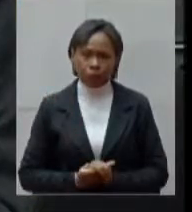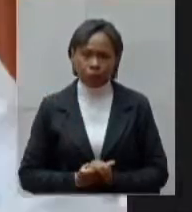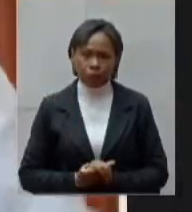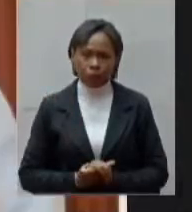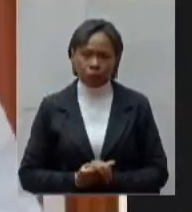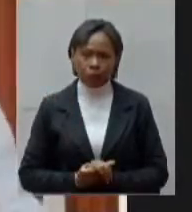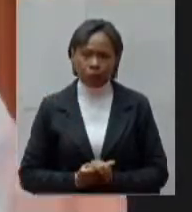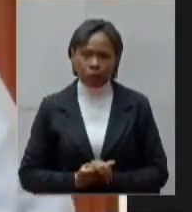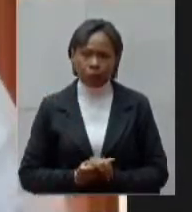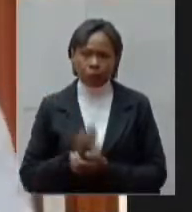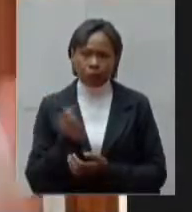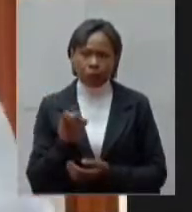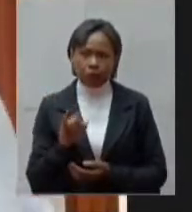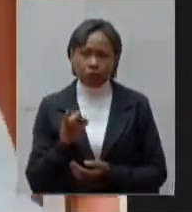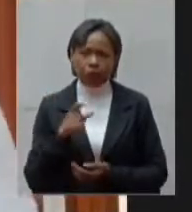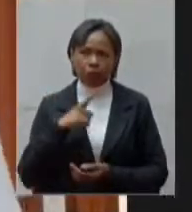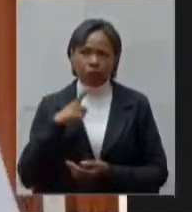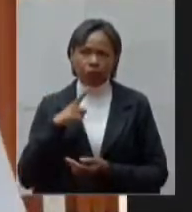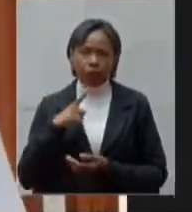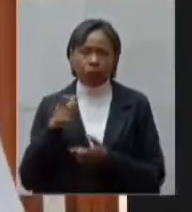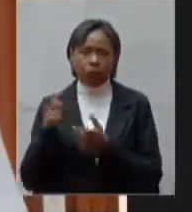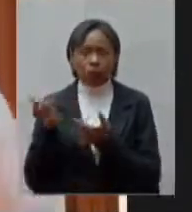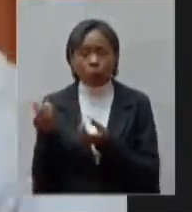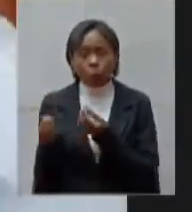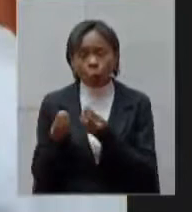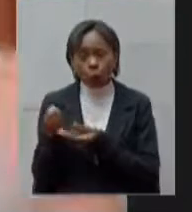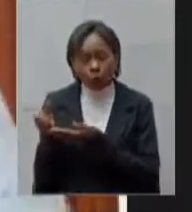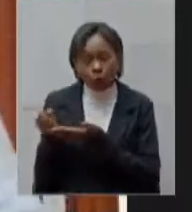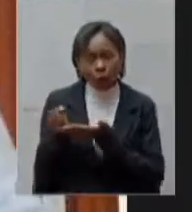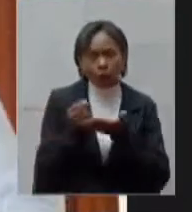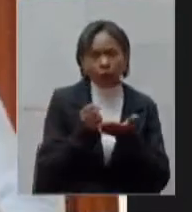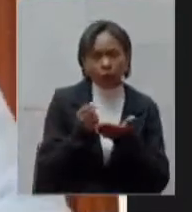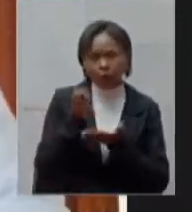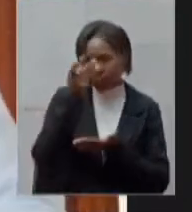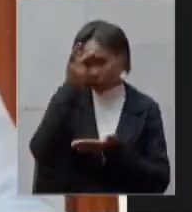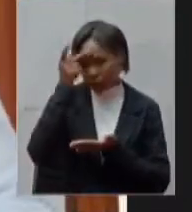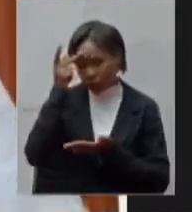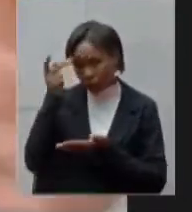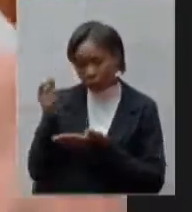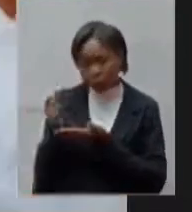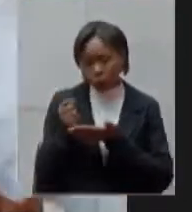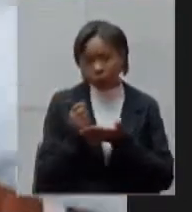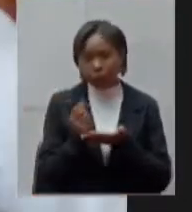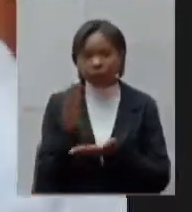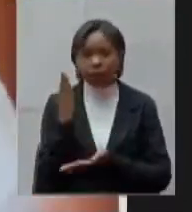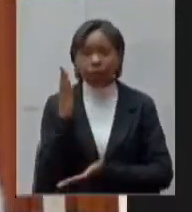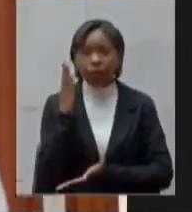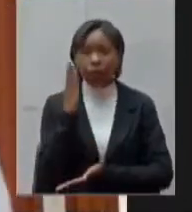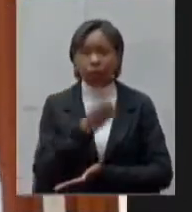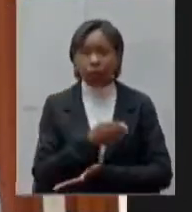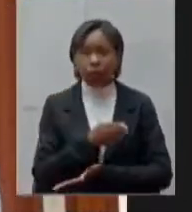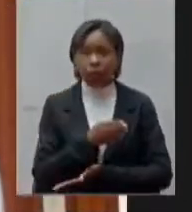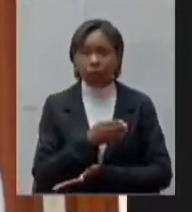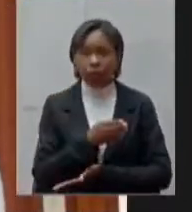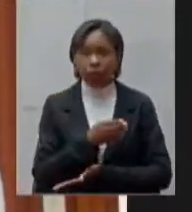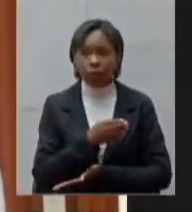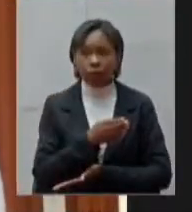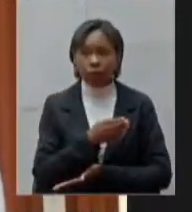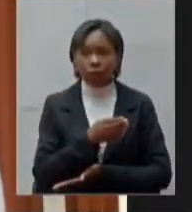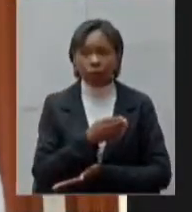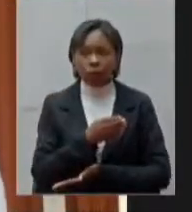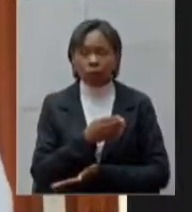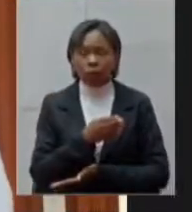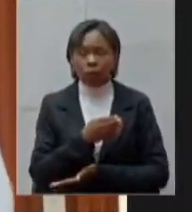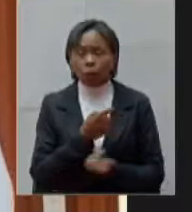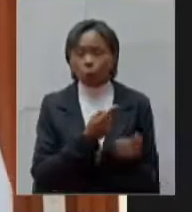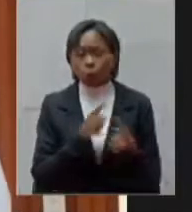pacientes a transitar entre os hospitais e instituições que vai diretamente contrário ao enfrentamento da epidemia que